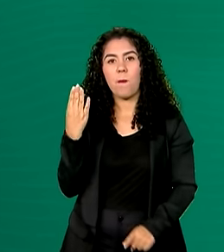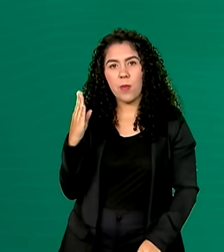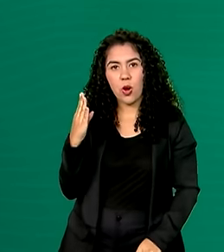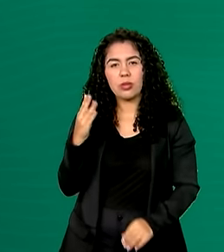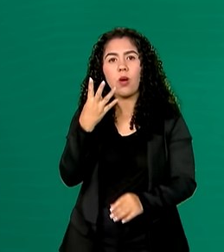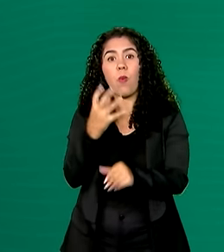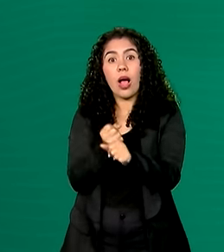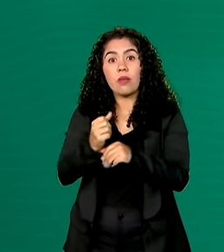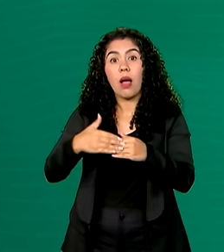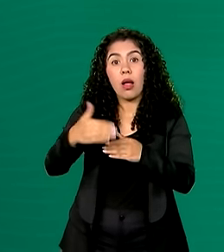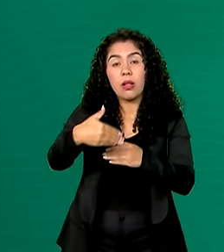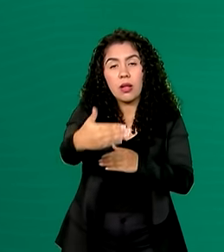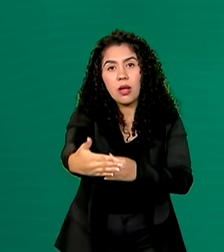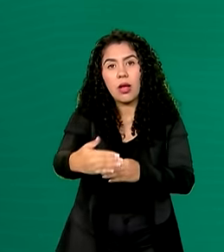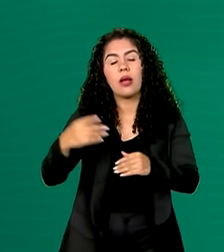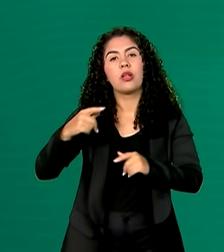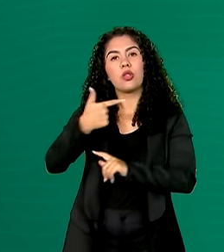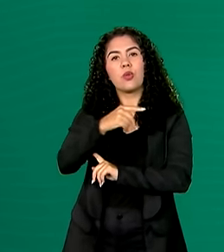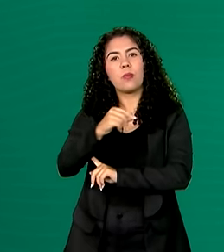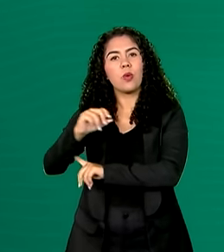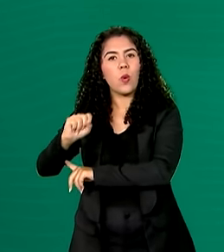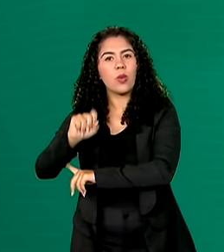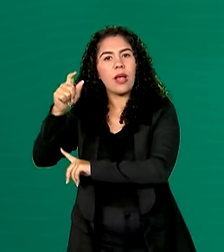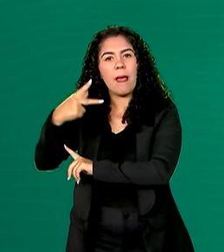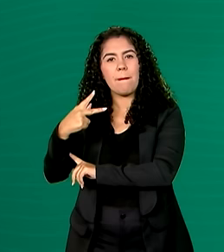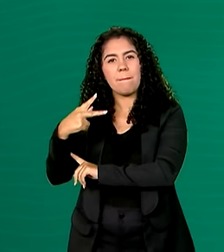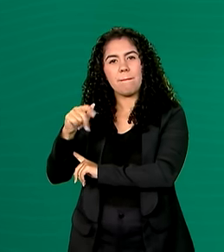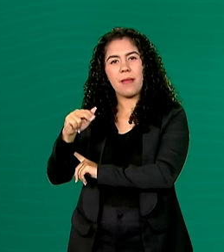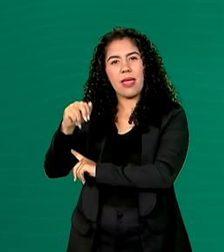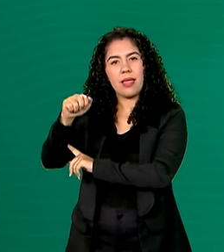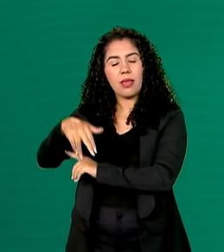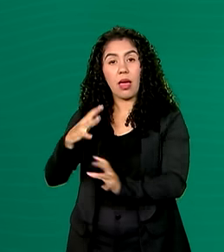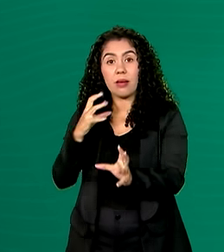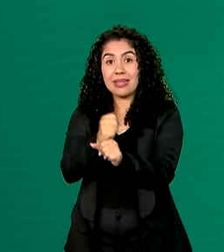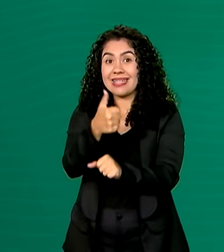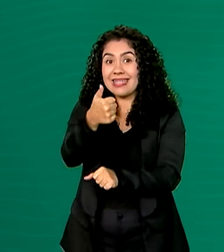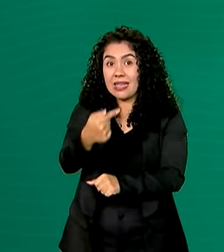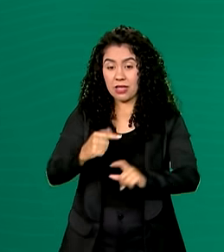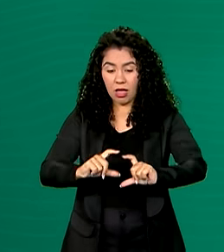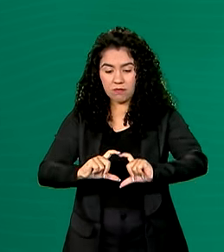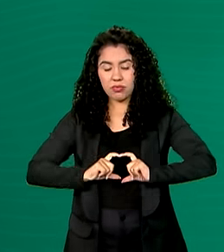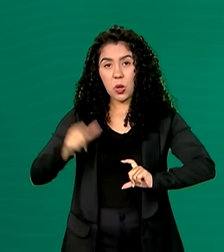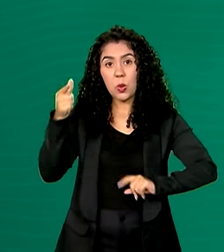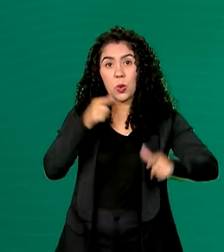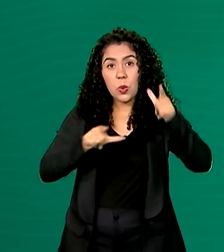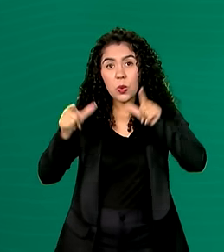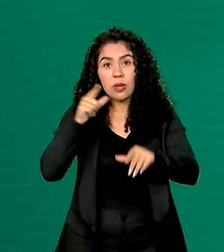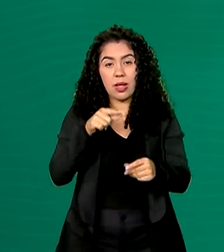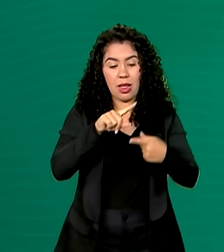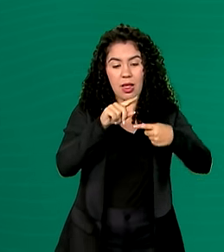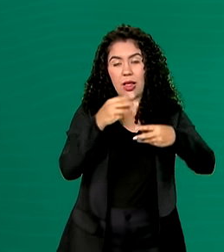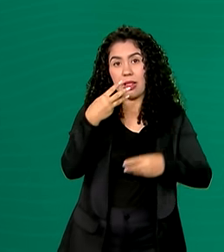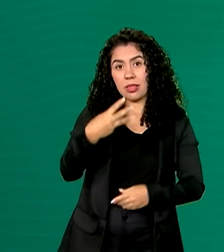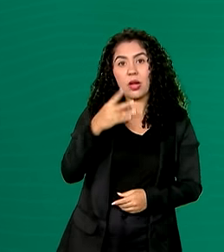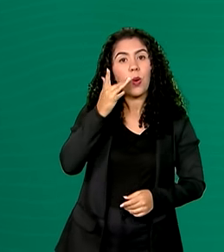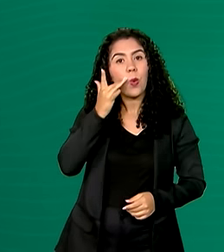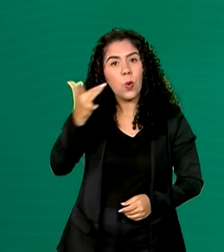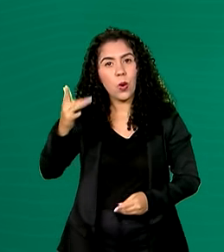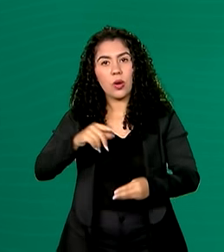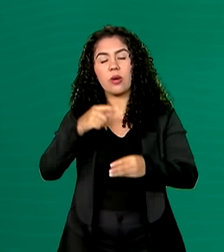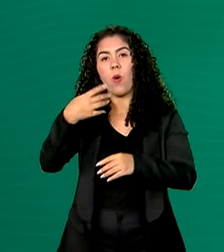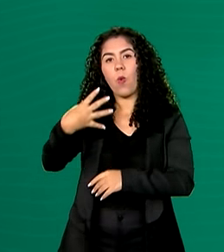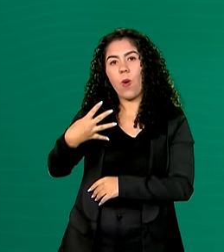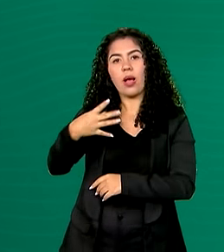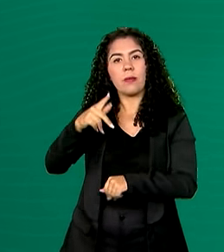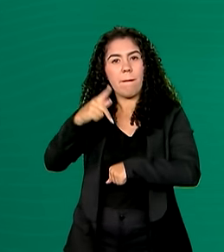depois, em Pequim 2008, o total foi de 17 medalhas, sendo 3 ouros, 4 pratas